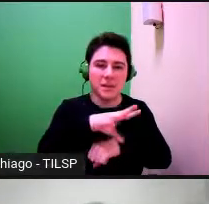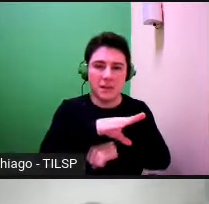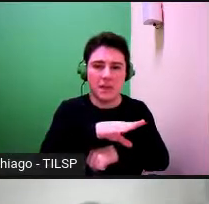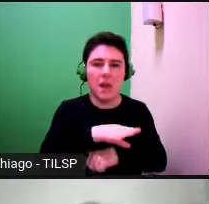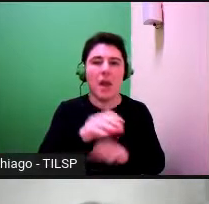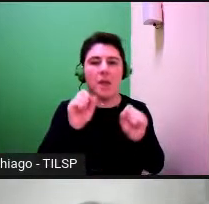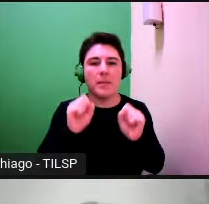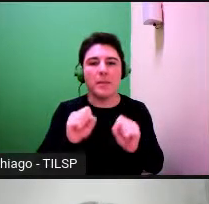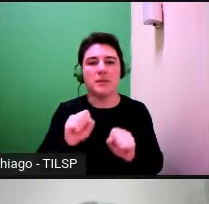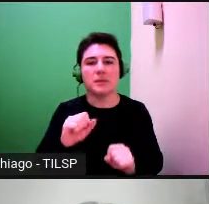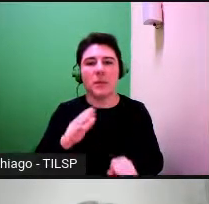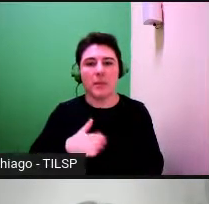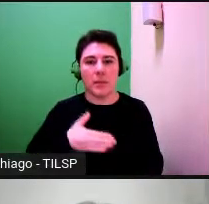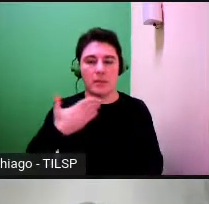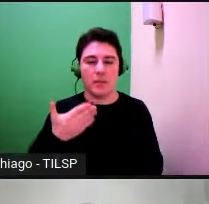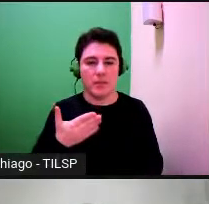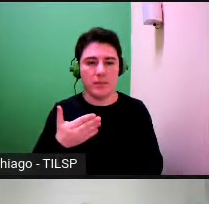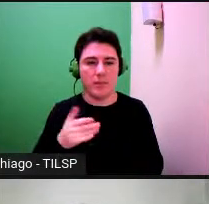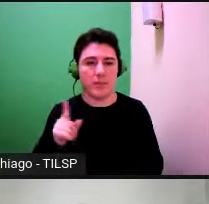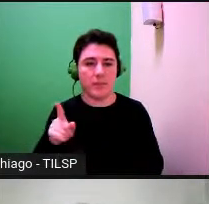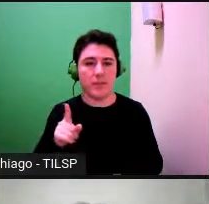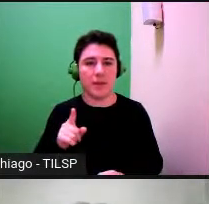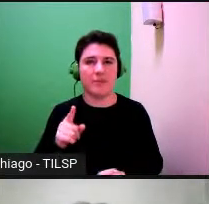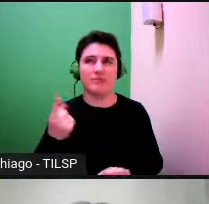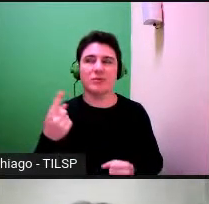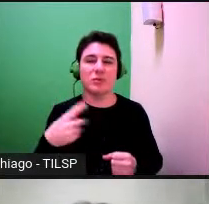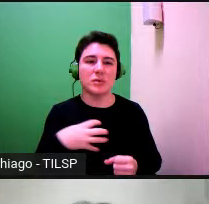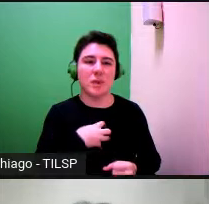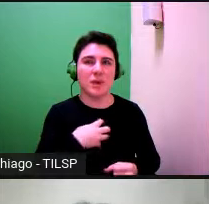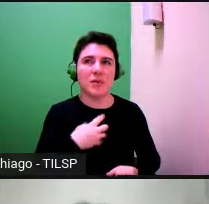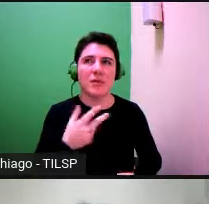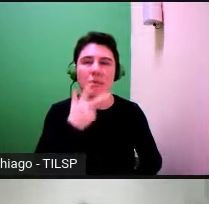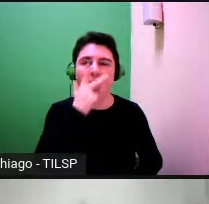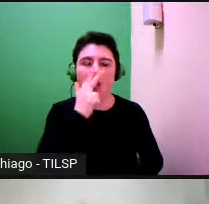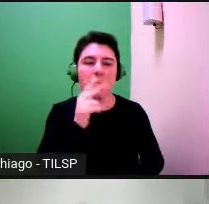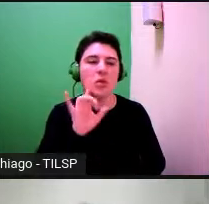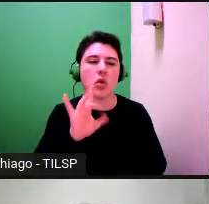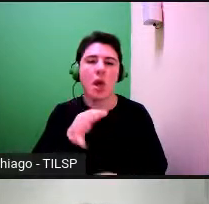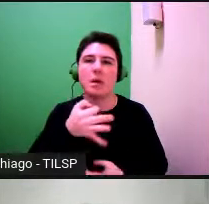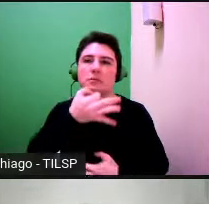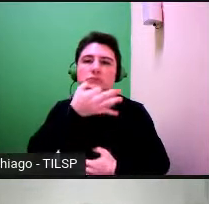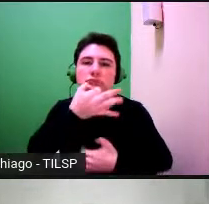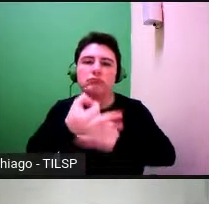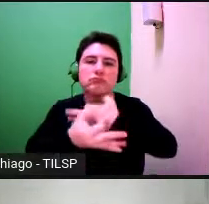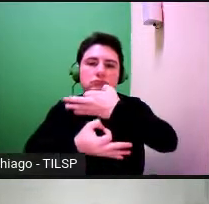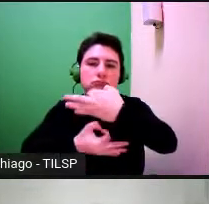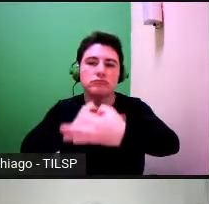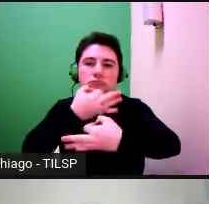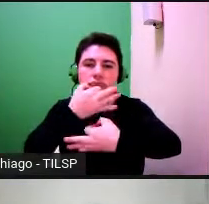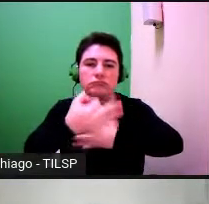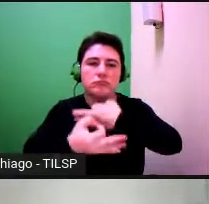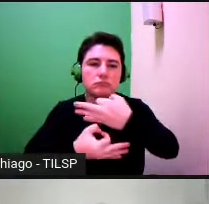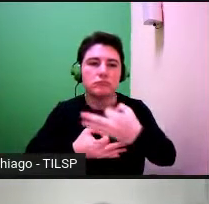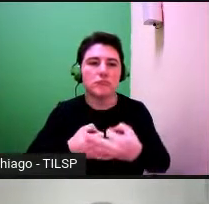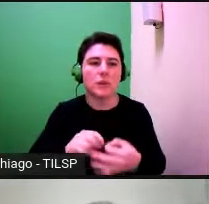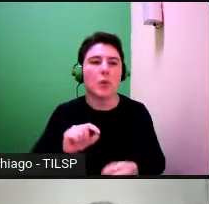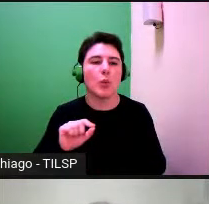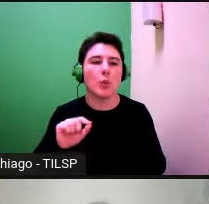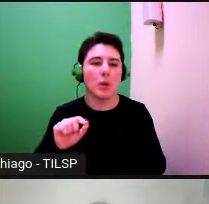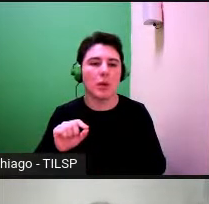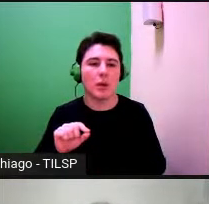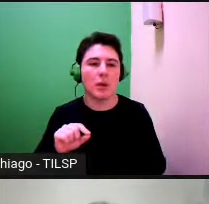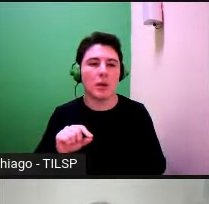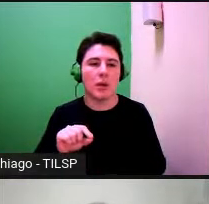que atravessa o texto também que é uma linha de comentário que é da ordem do